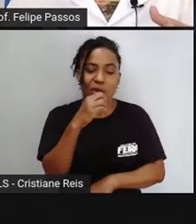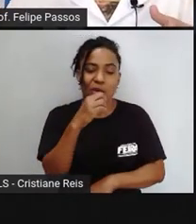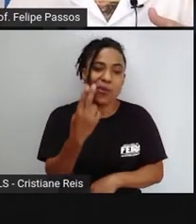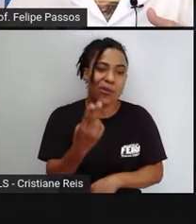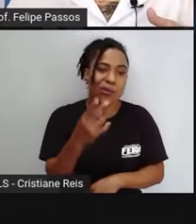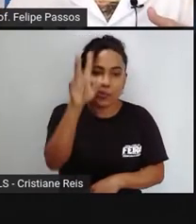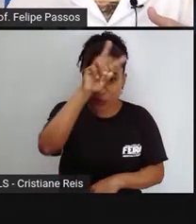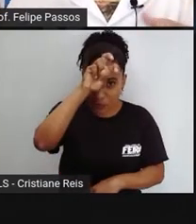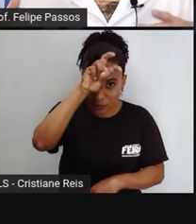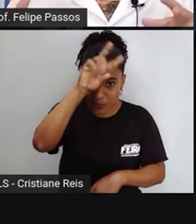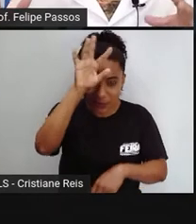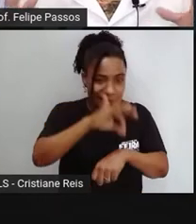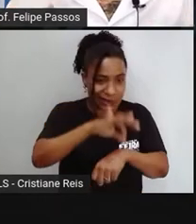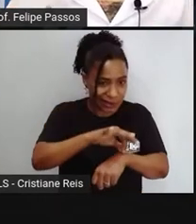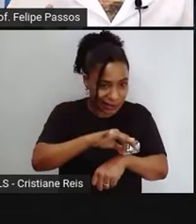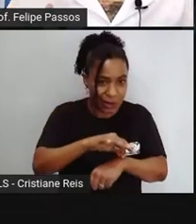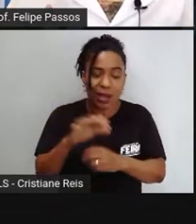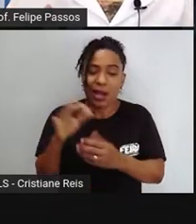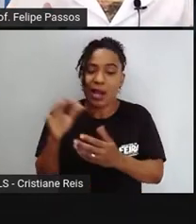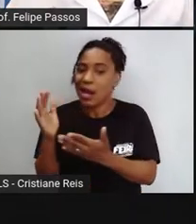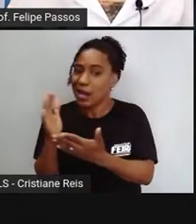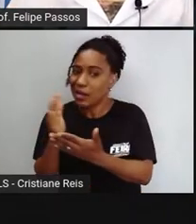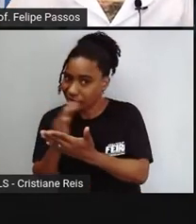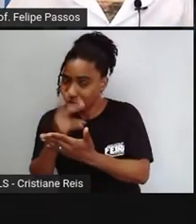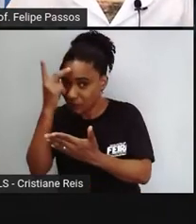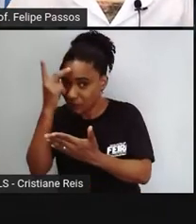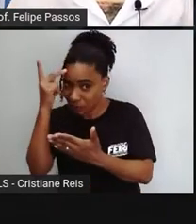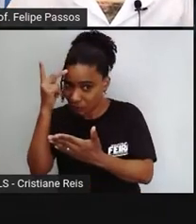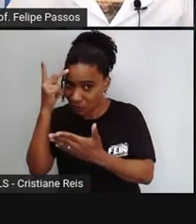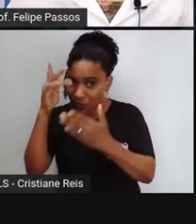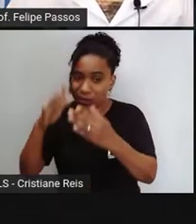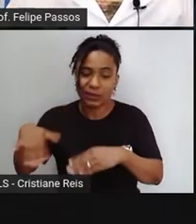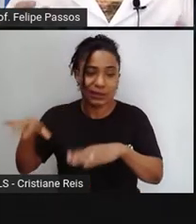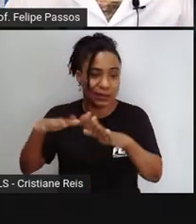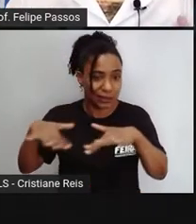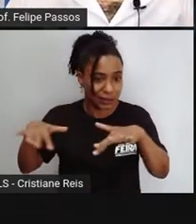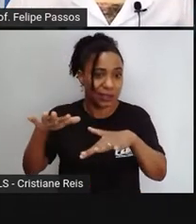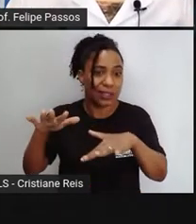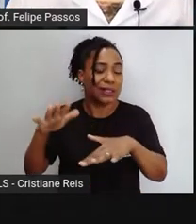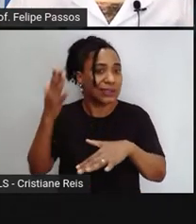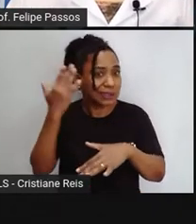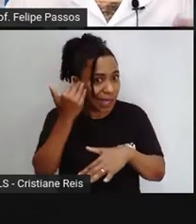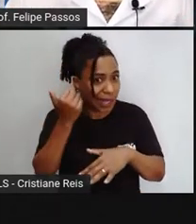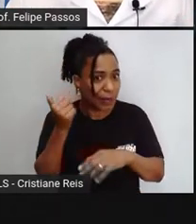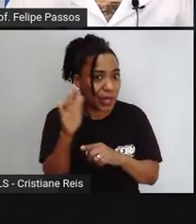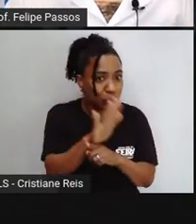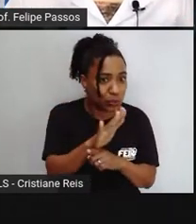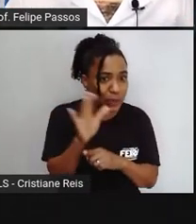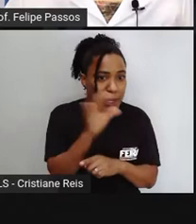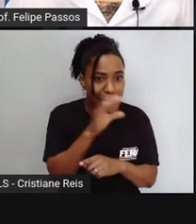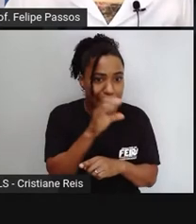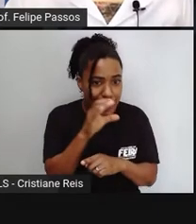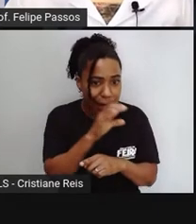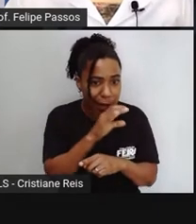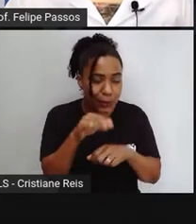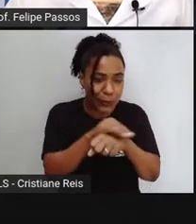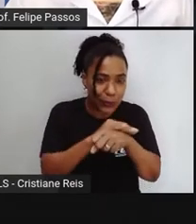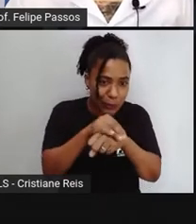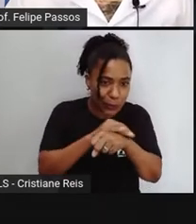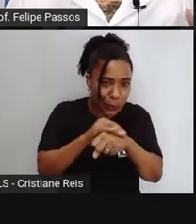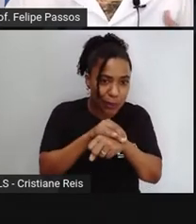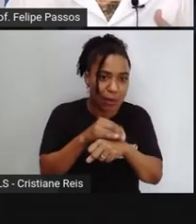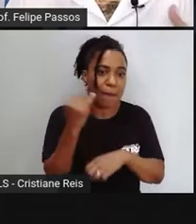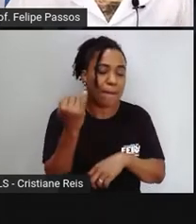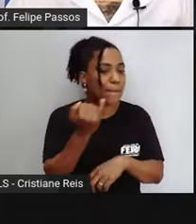vezes o saber popular tem razão, mas tem algumas coisas que não tem razão, tá? Então, é importante você procurar ajuda especializada.